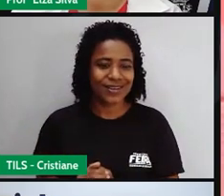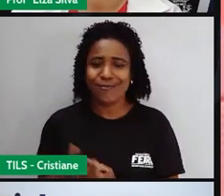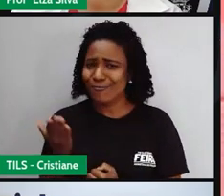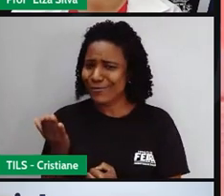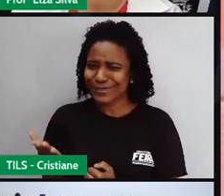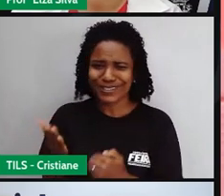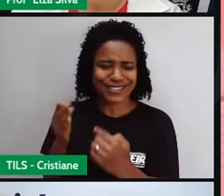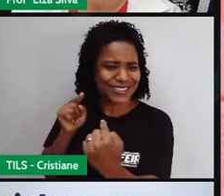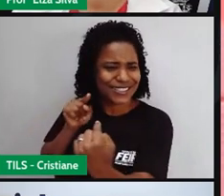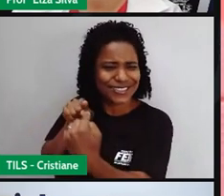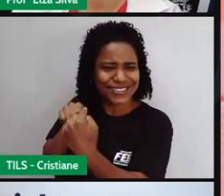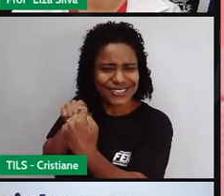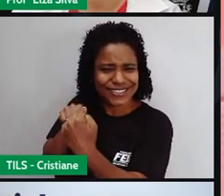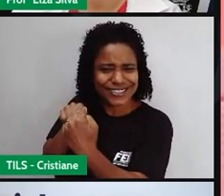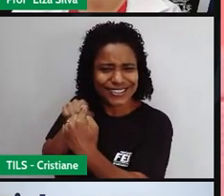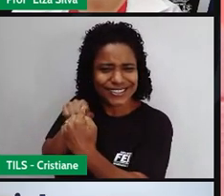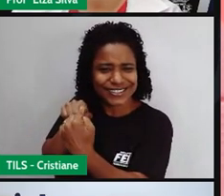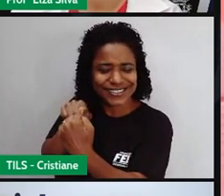gêmea.